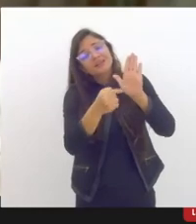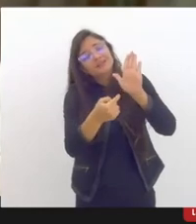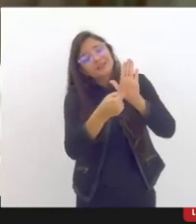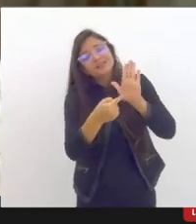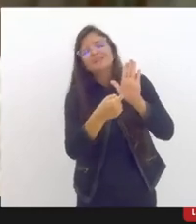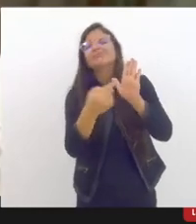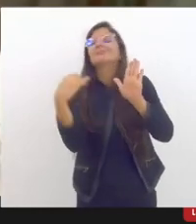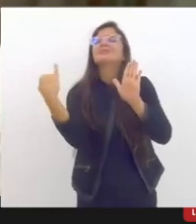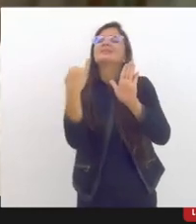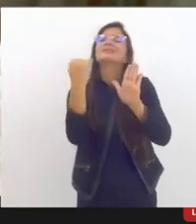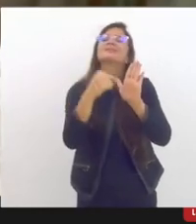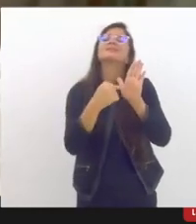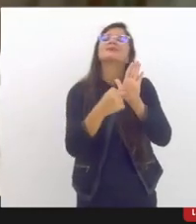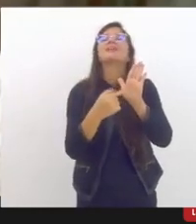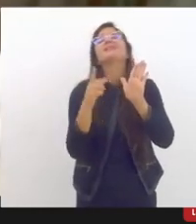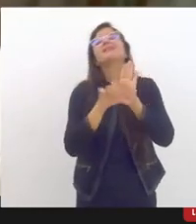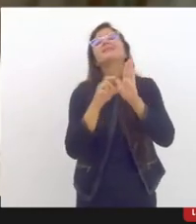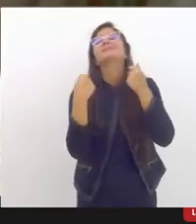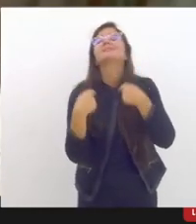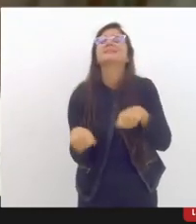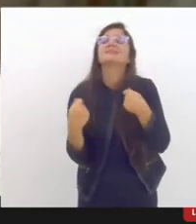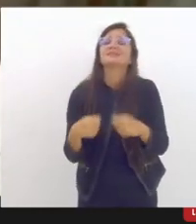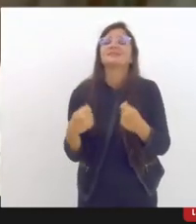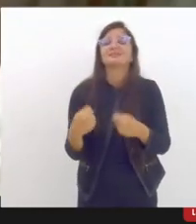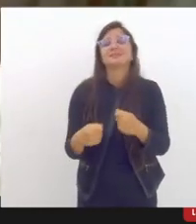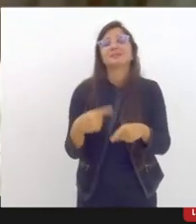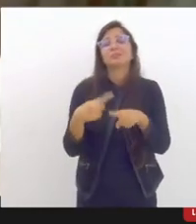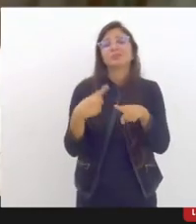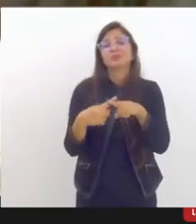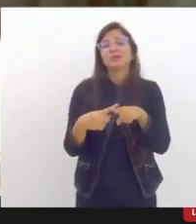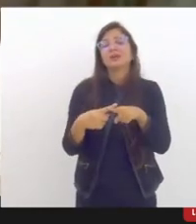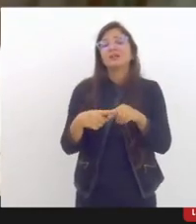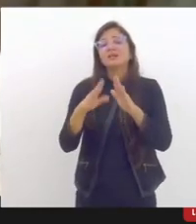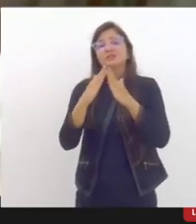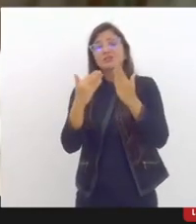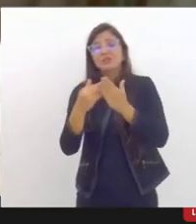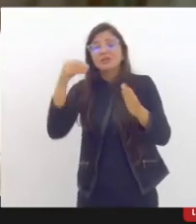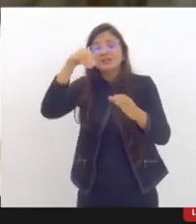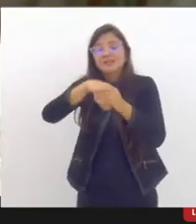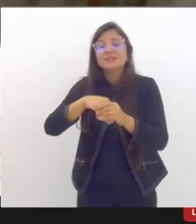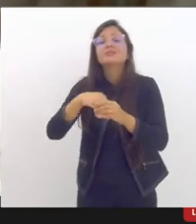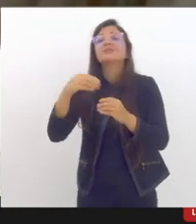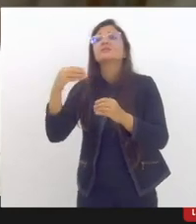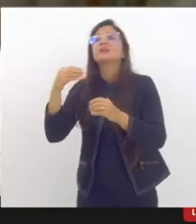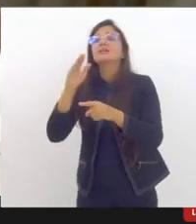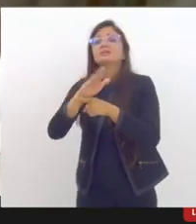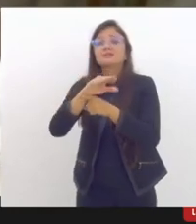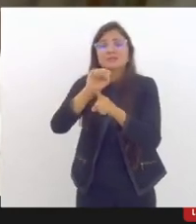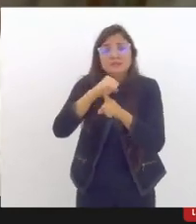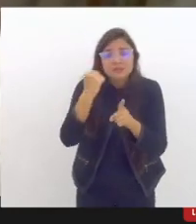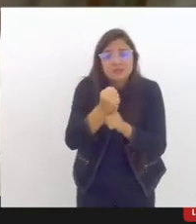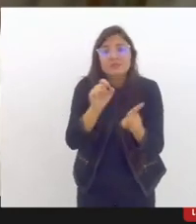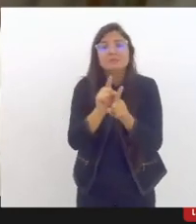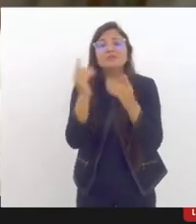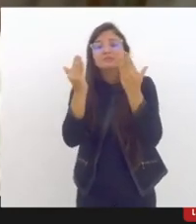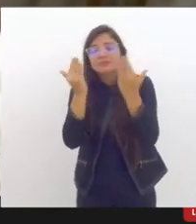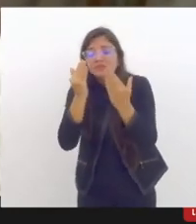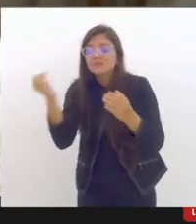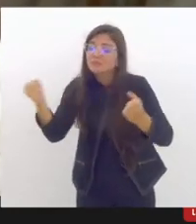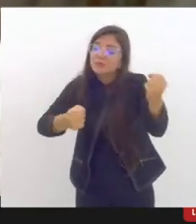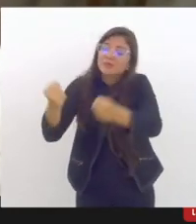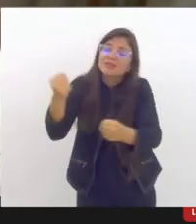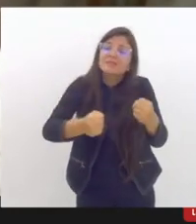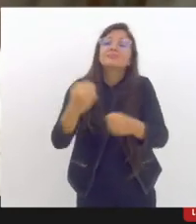assistentes sociais no âmbito da escola também é um acompanhamento que a defensoria faz sabemos as limitações enfim mas é uma lei que precisa